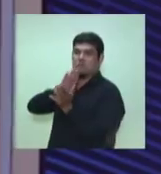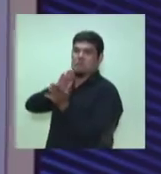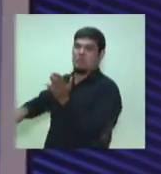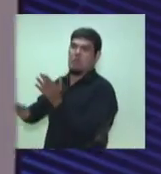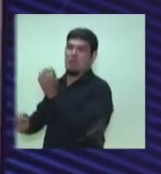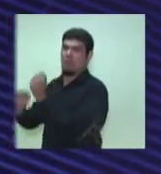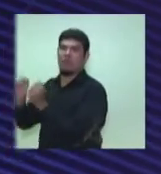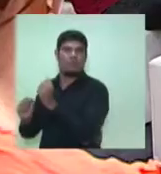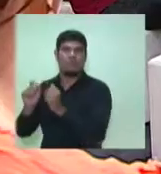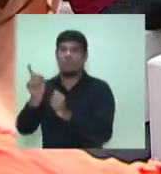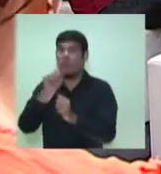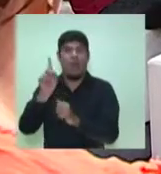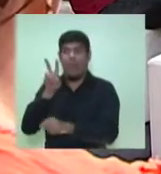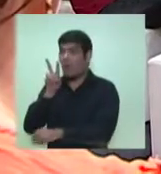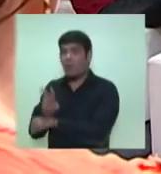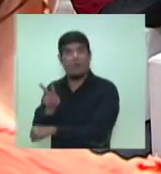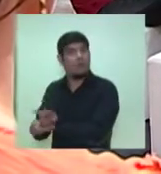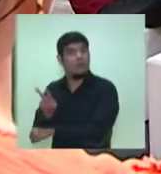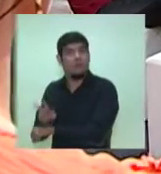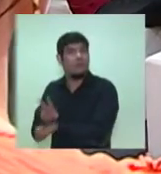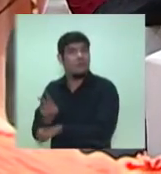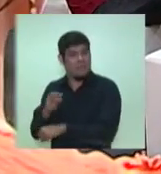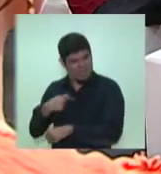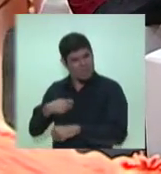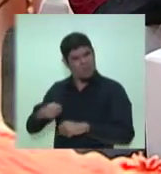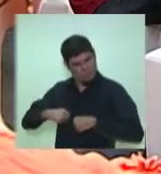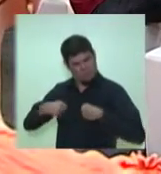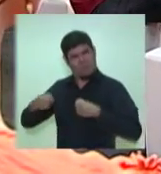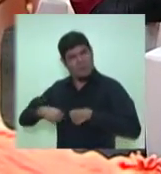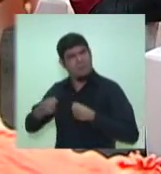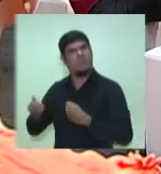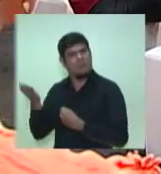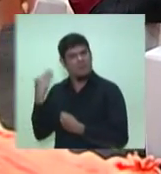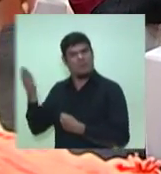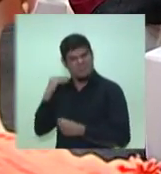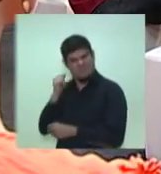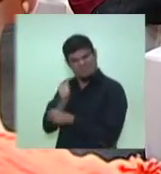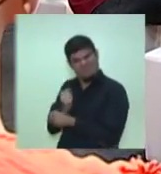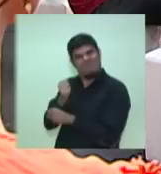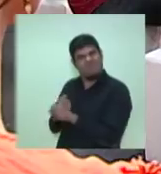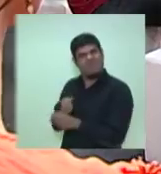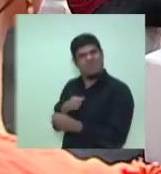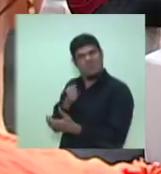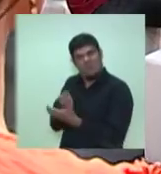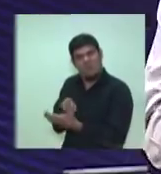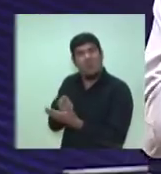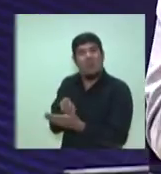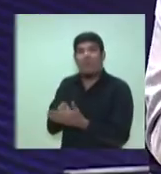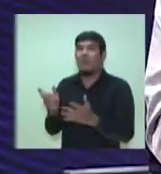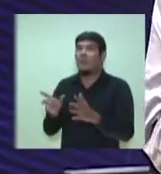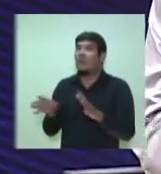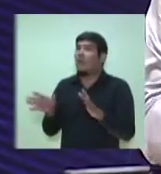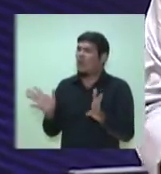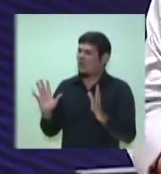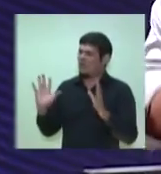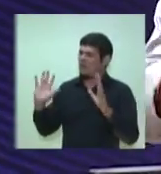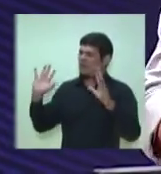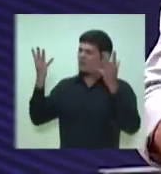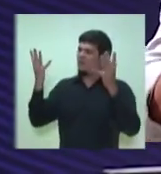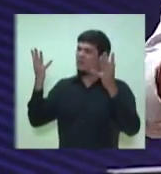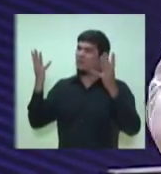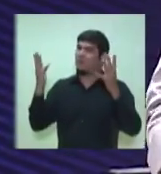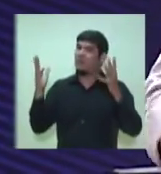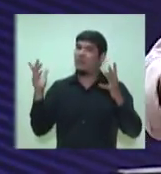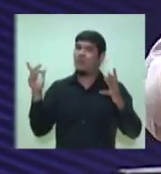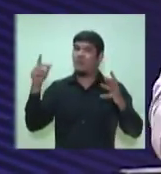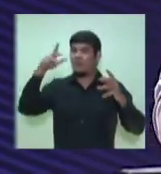zona franca tem que ser preservada. Eu lutei muito por ela e por isso. É acrescentar a ela outras perspectivas. Agora, eventos, Manaus é já